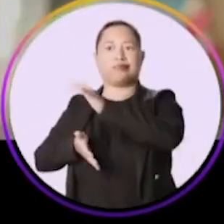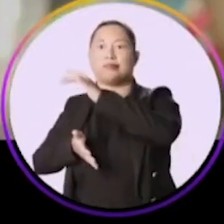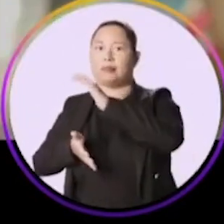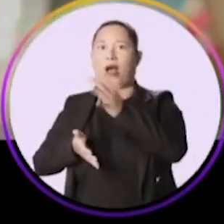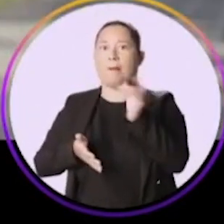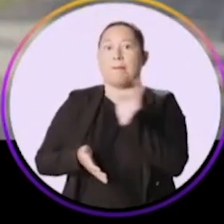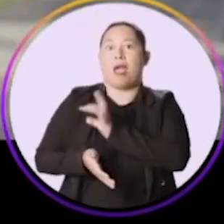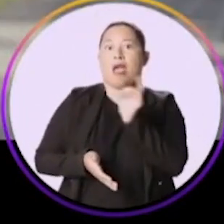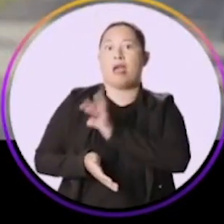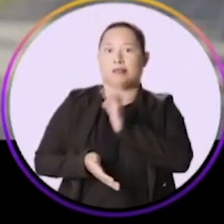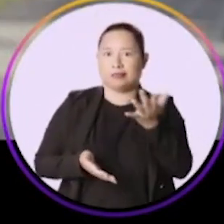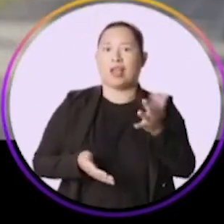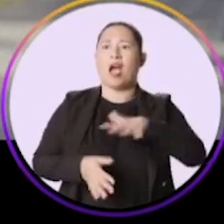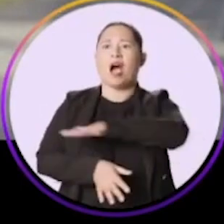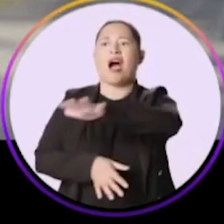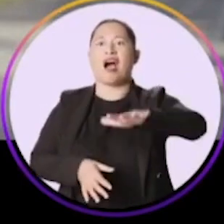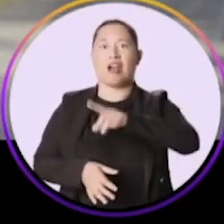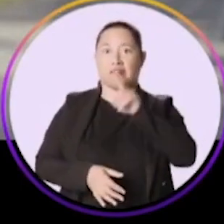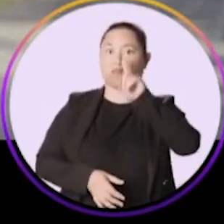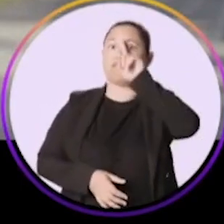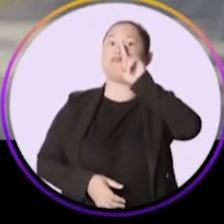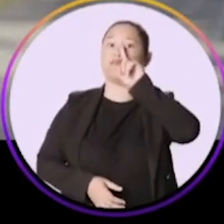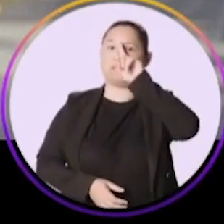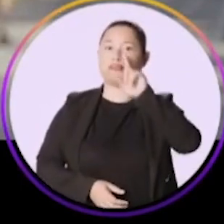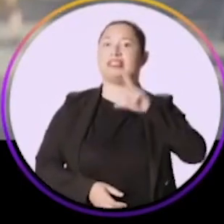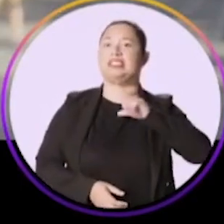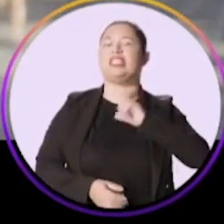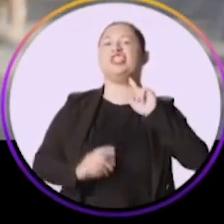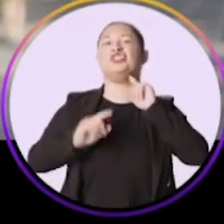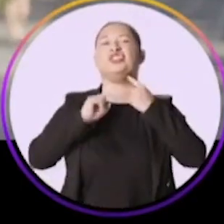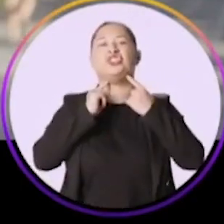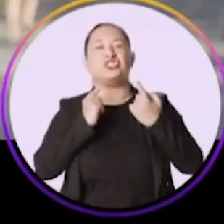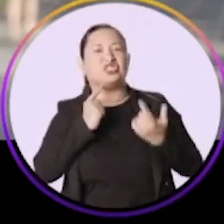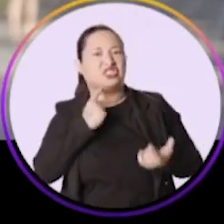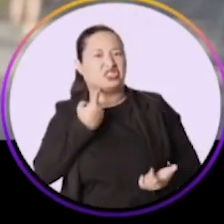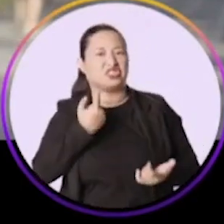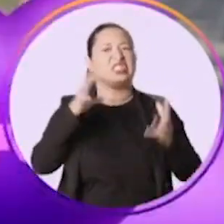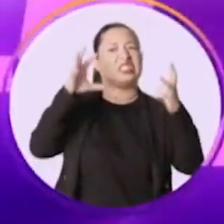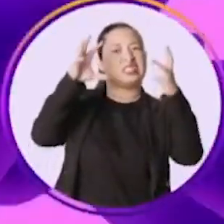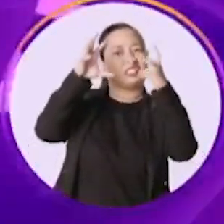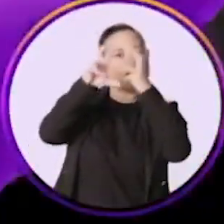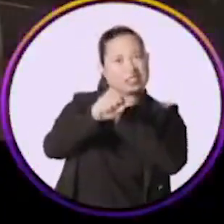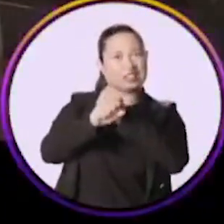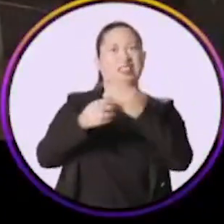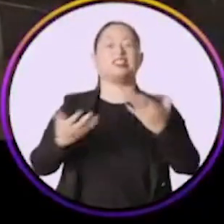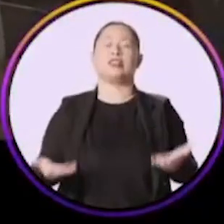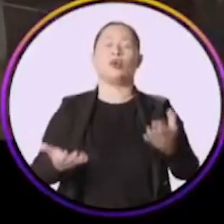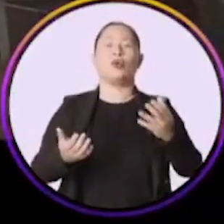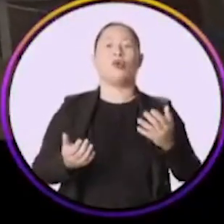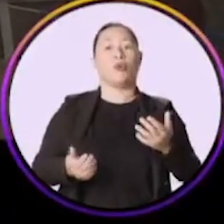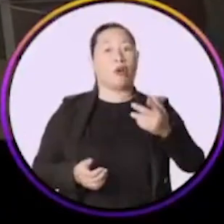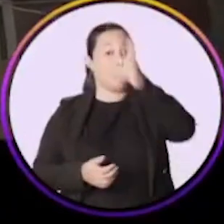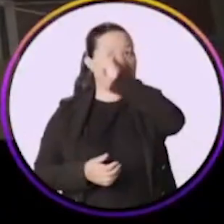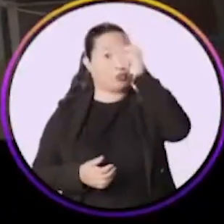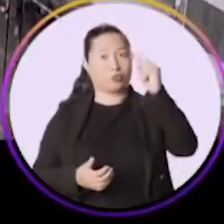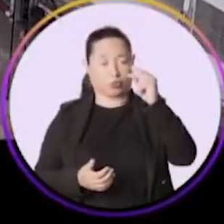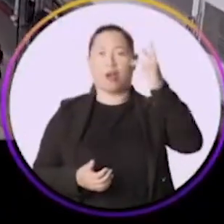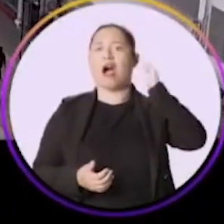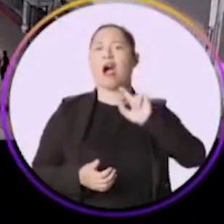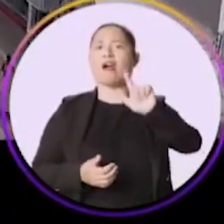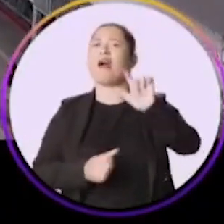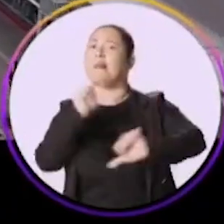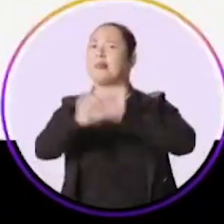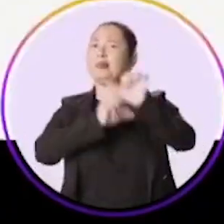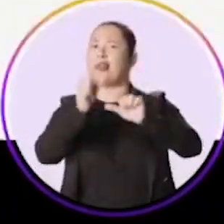Muita gente tinha medo. Ah, essa área era muito esquisita. Tinha muito lixo, ela era escura. Com Raquel na prefeitura,